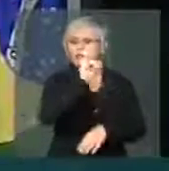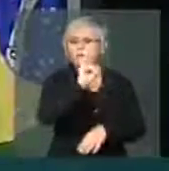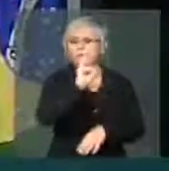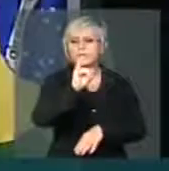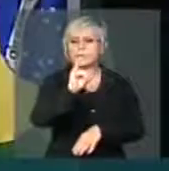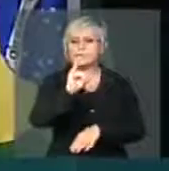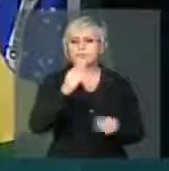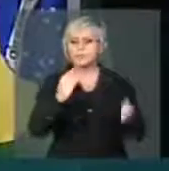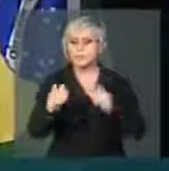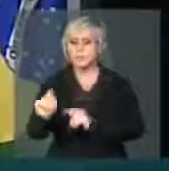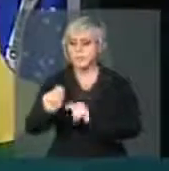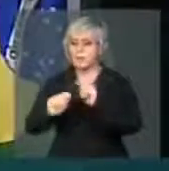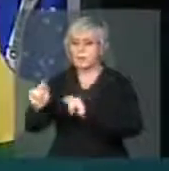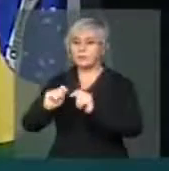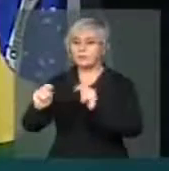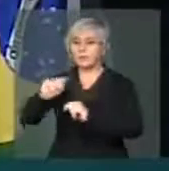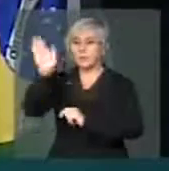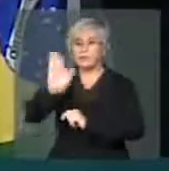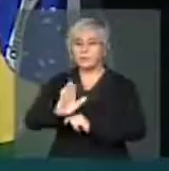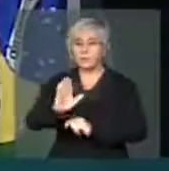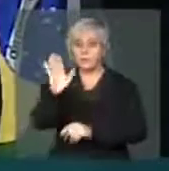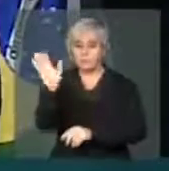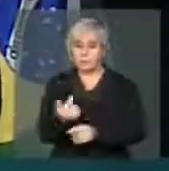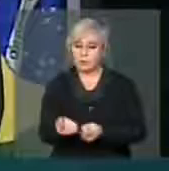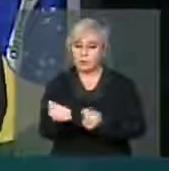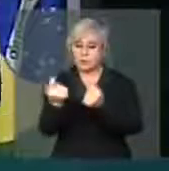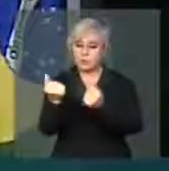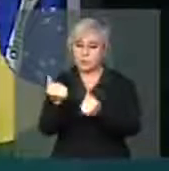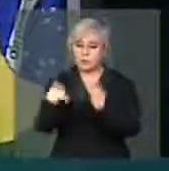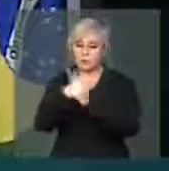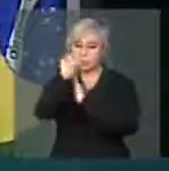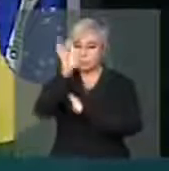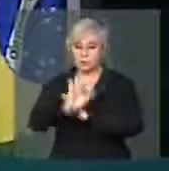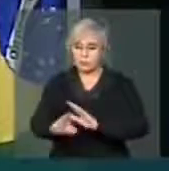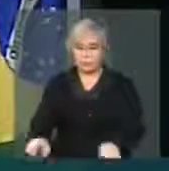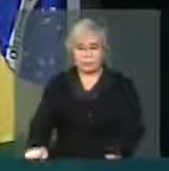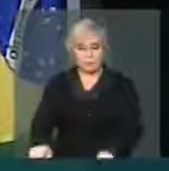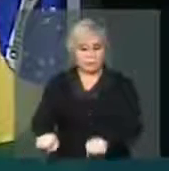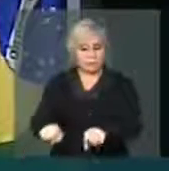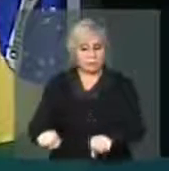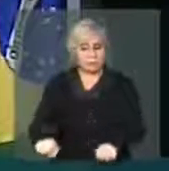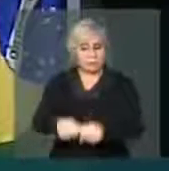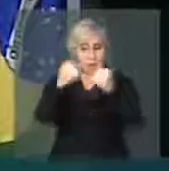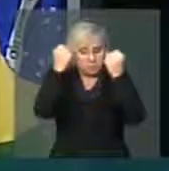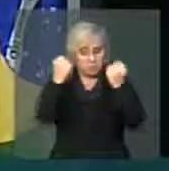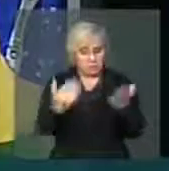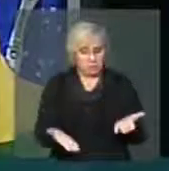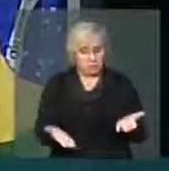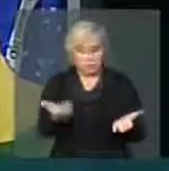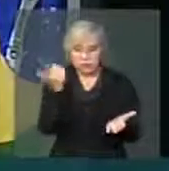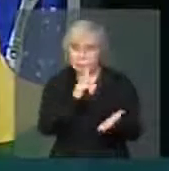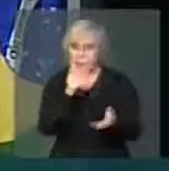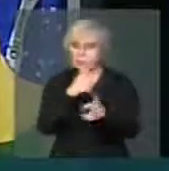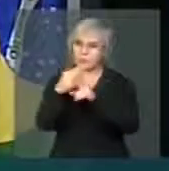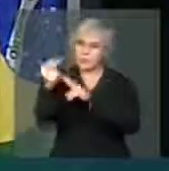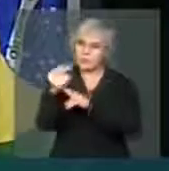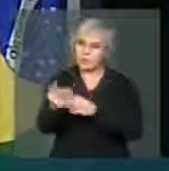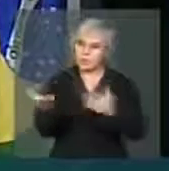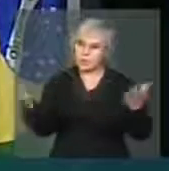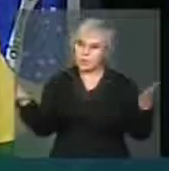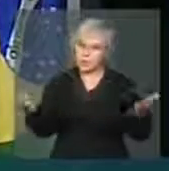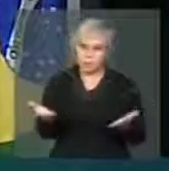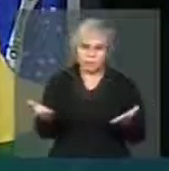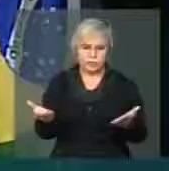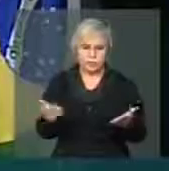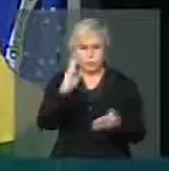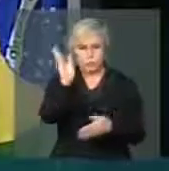Brasil E quebrou o Brasil Para se releger E hoje Se estamos vivendo nesse drama Que o